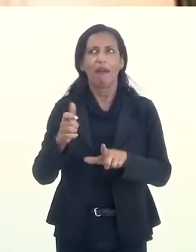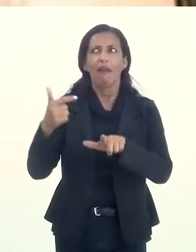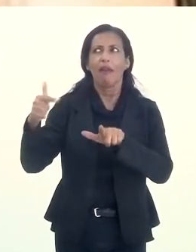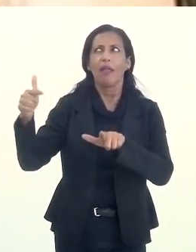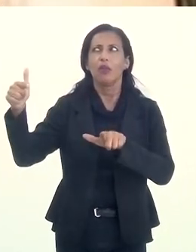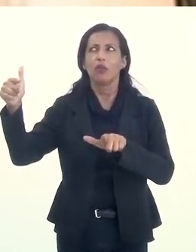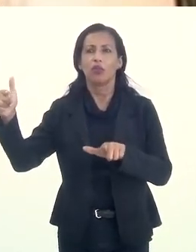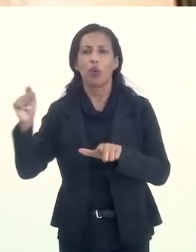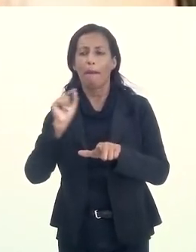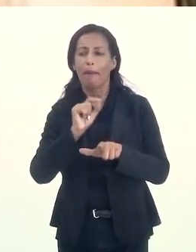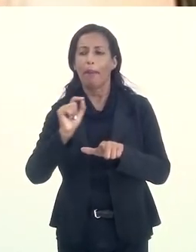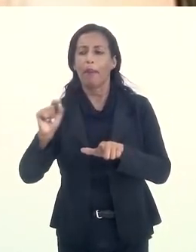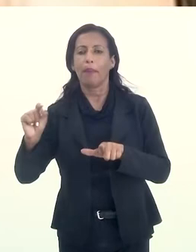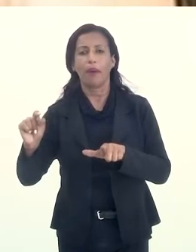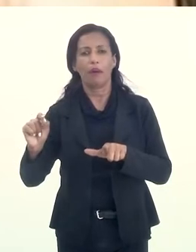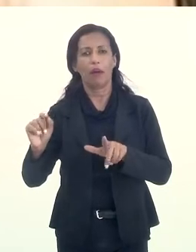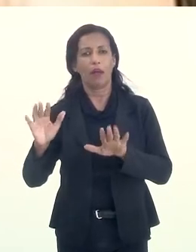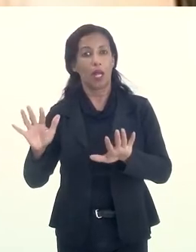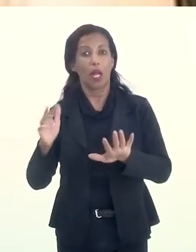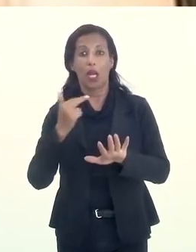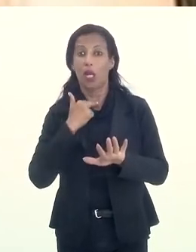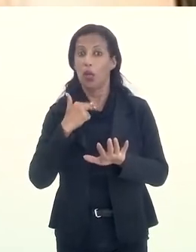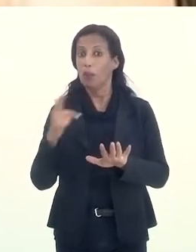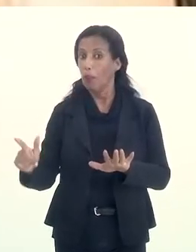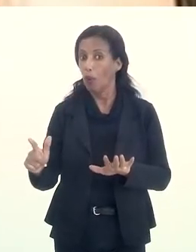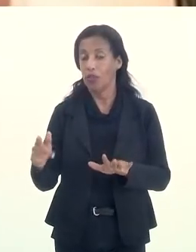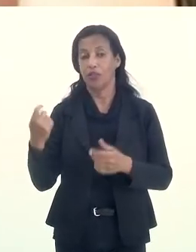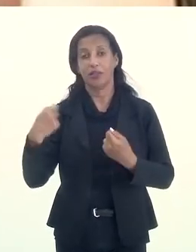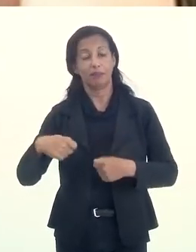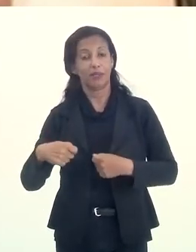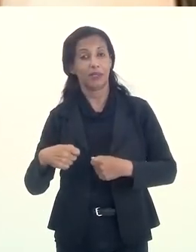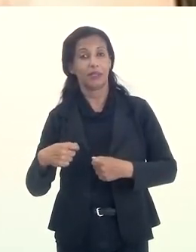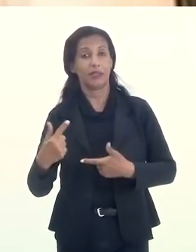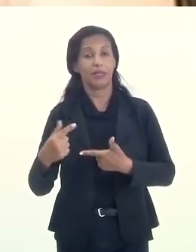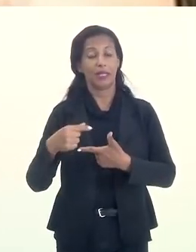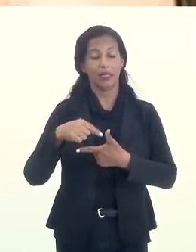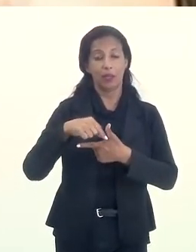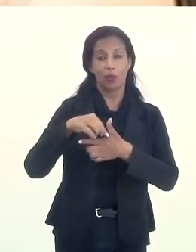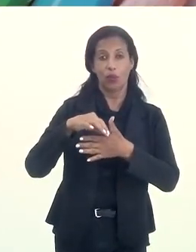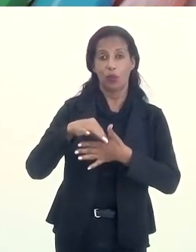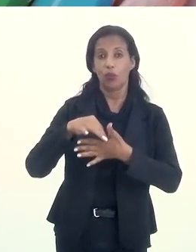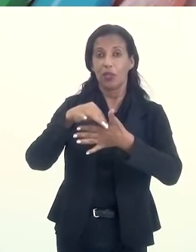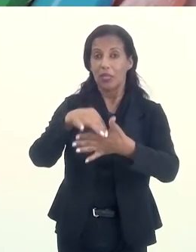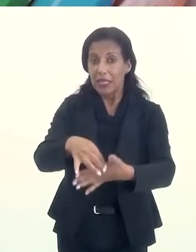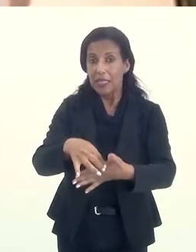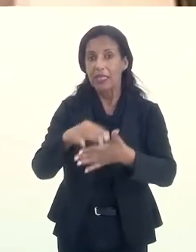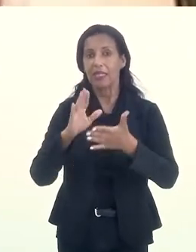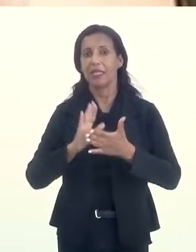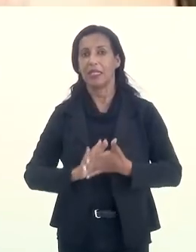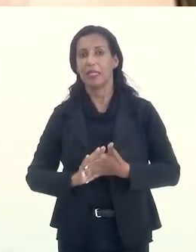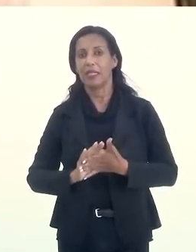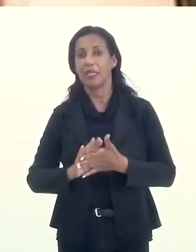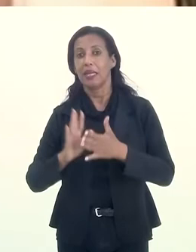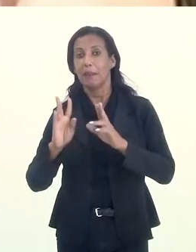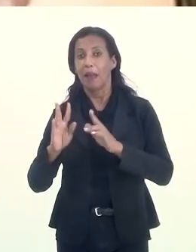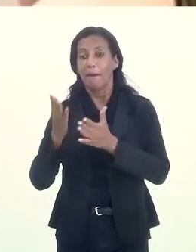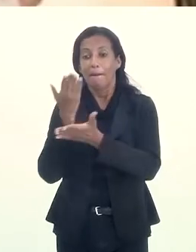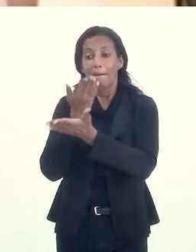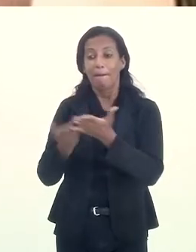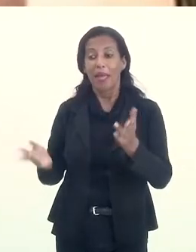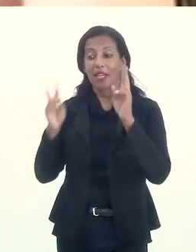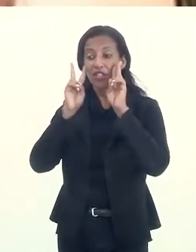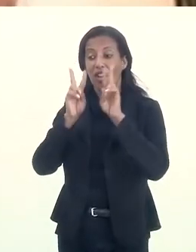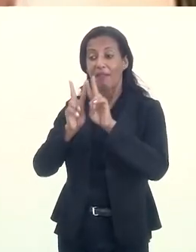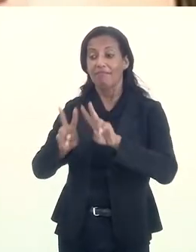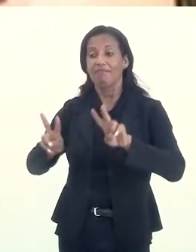porque é paradigmático que haja um lead, um ex-chame, perto de atenção do